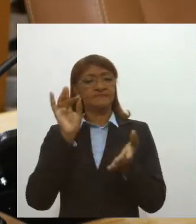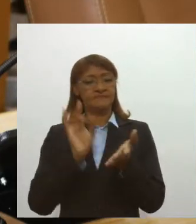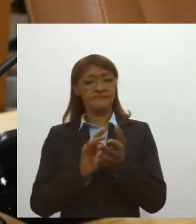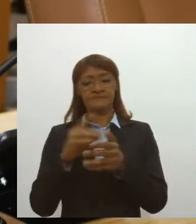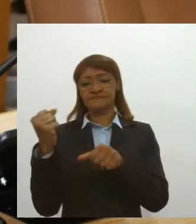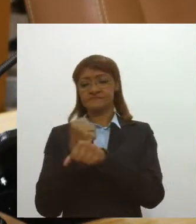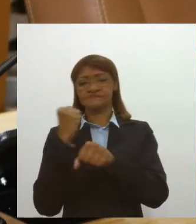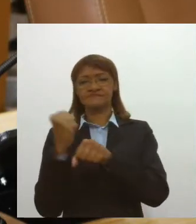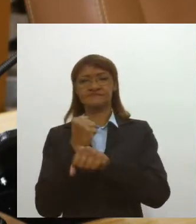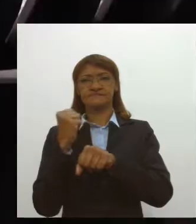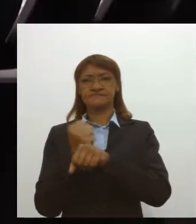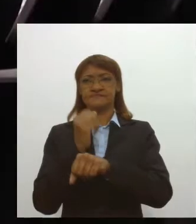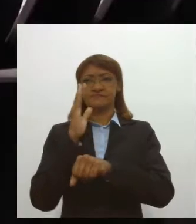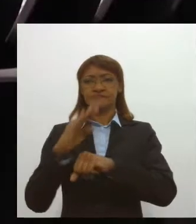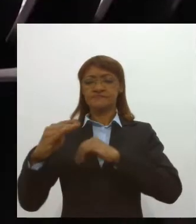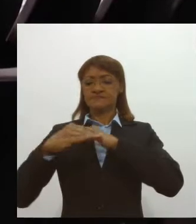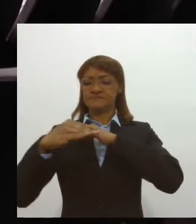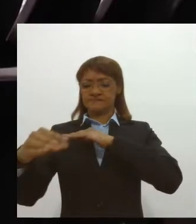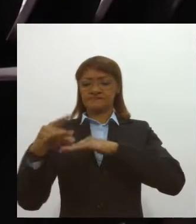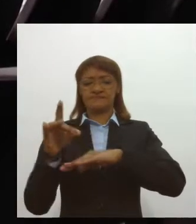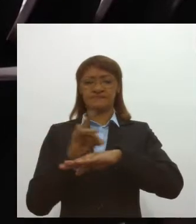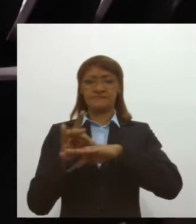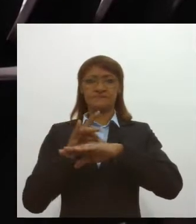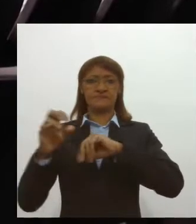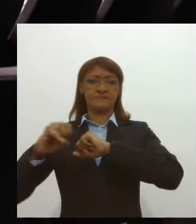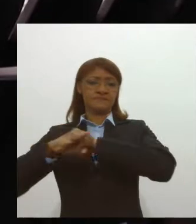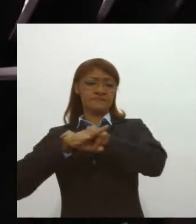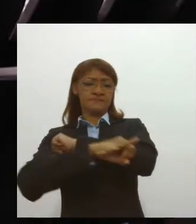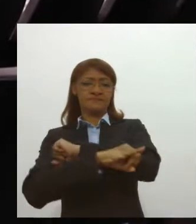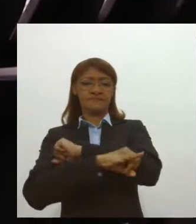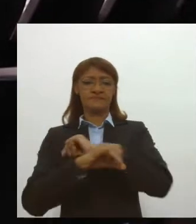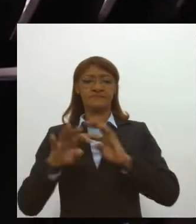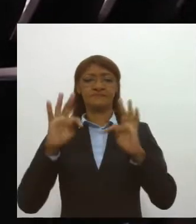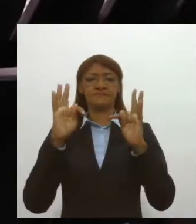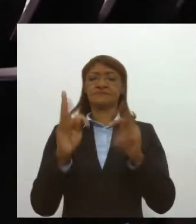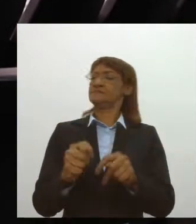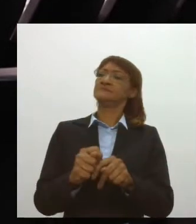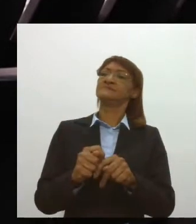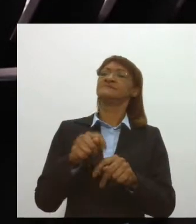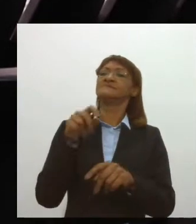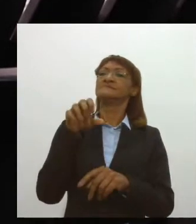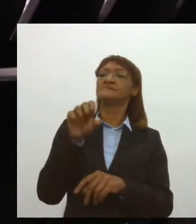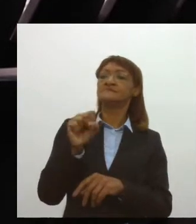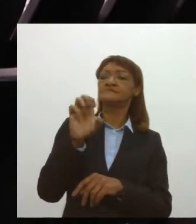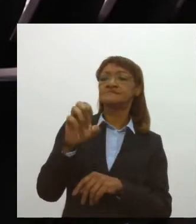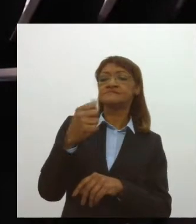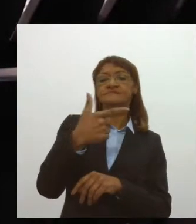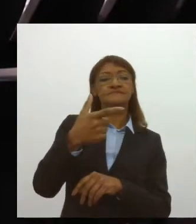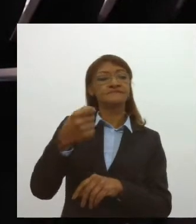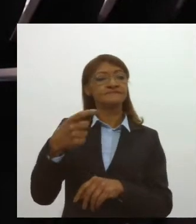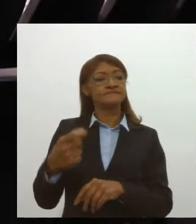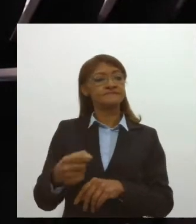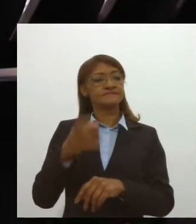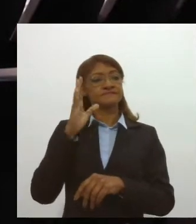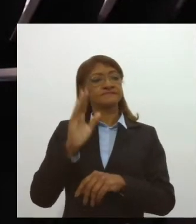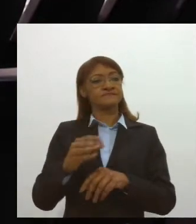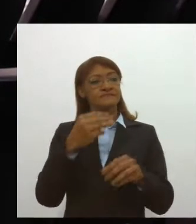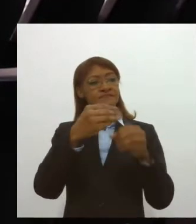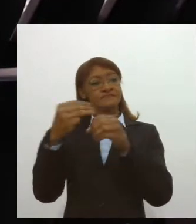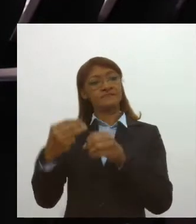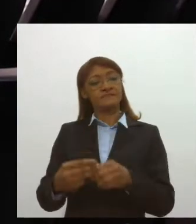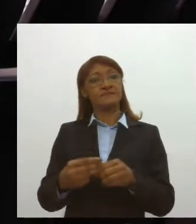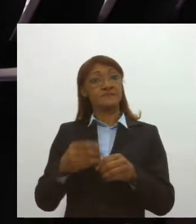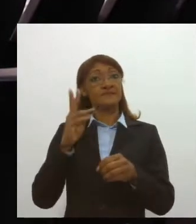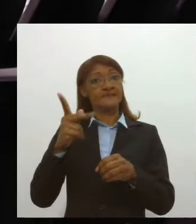obras de pavimentação asfáltica e infraestrutura completa da rodovia SE 200, no trecho que liga os municípios de